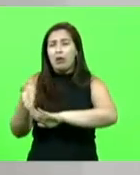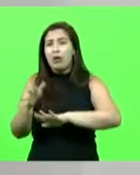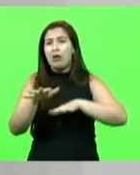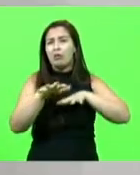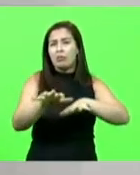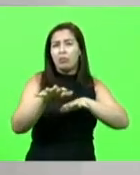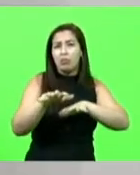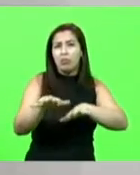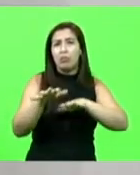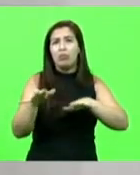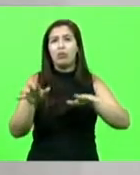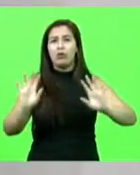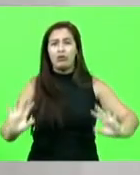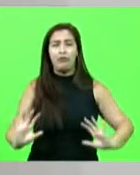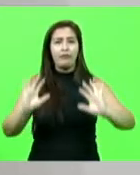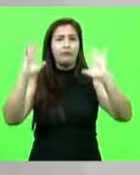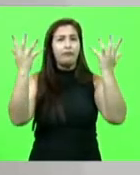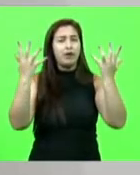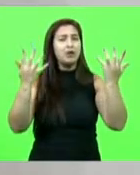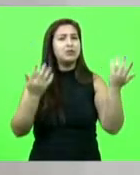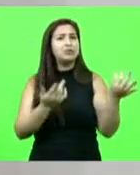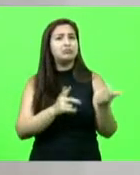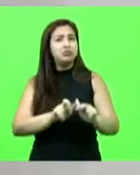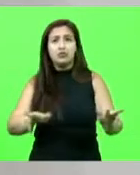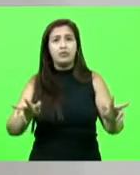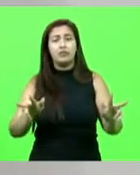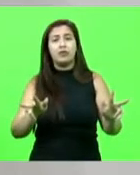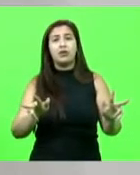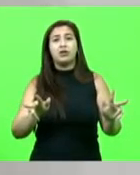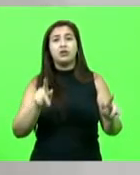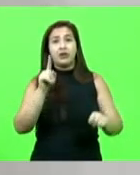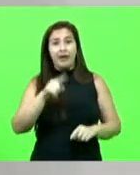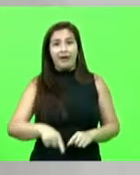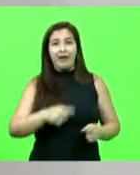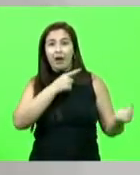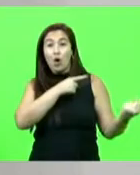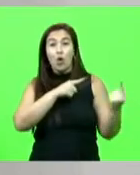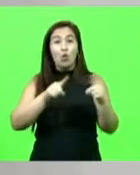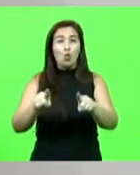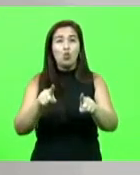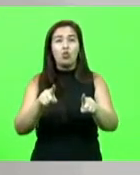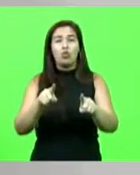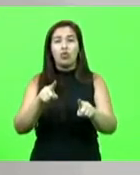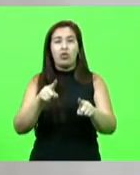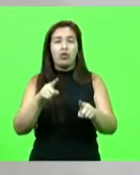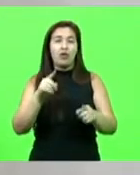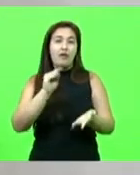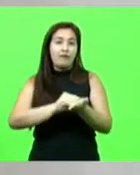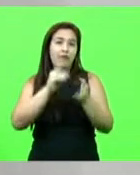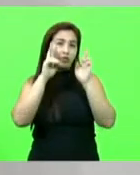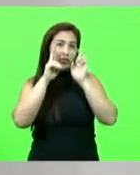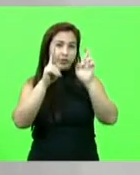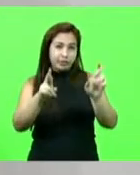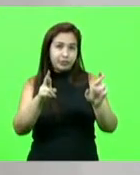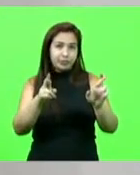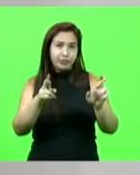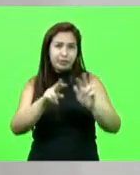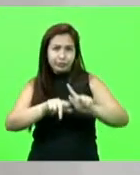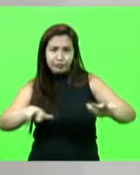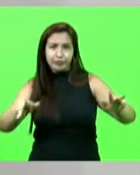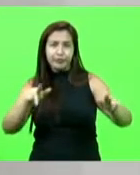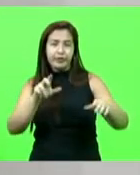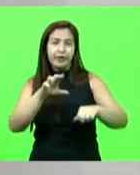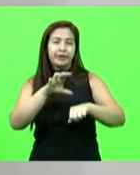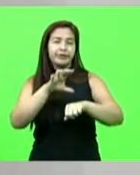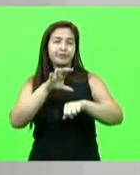qualquer tipo de protesto que vá vilipendiar os símbolos cristãos e, extensivamente, os demais. E isso é fundamental para que